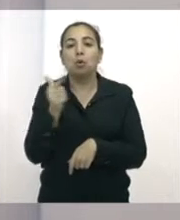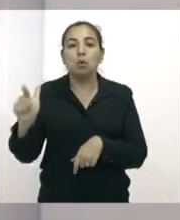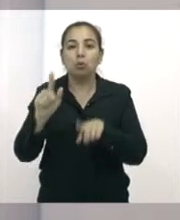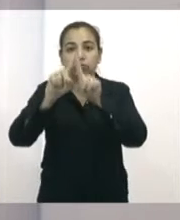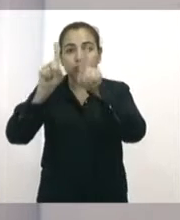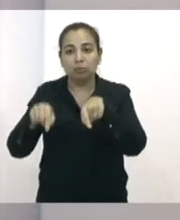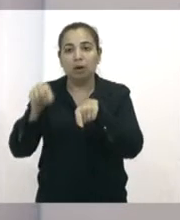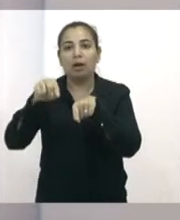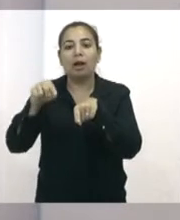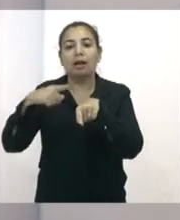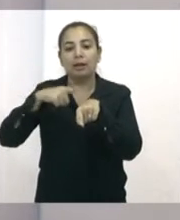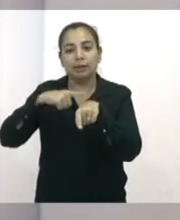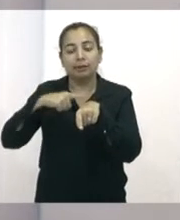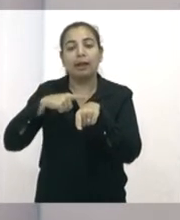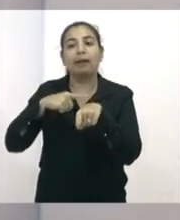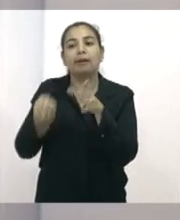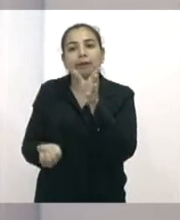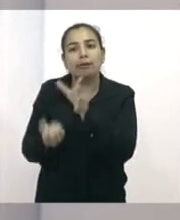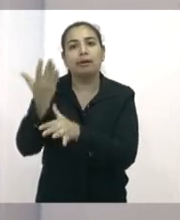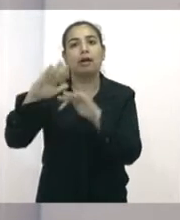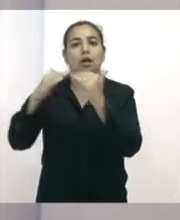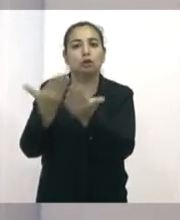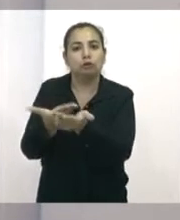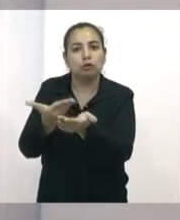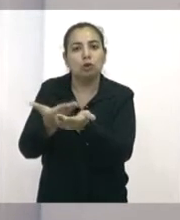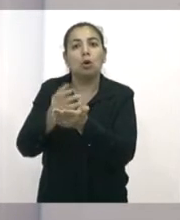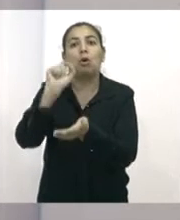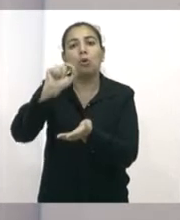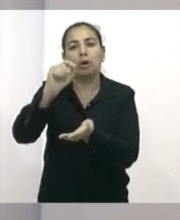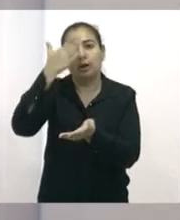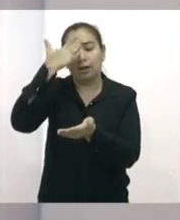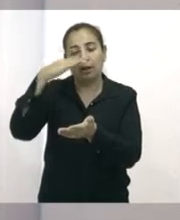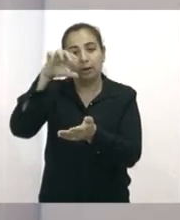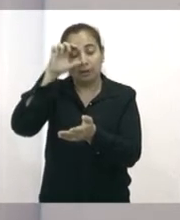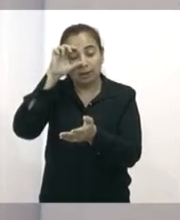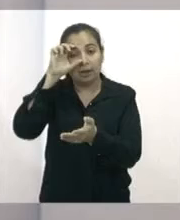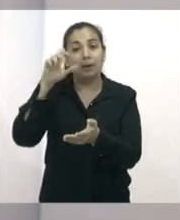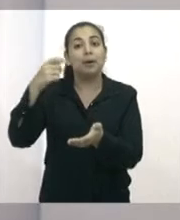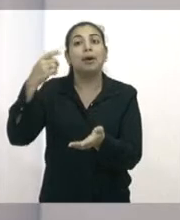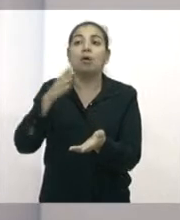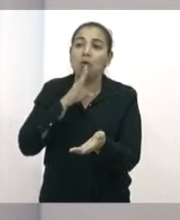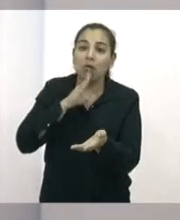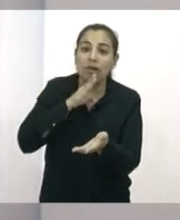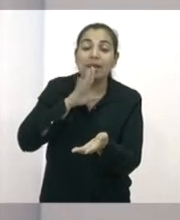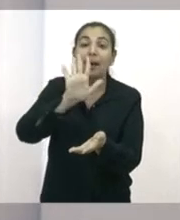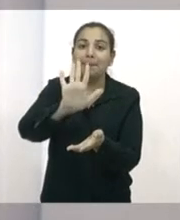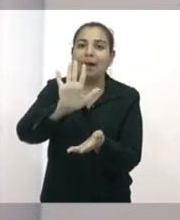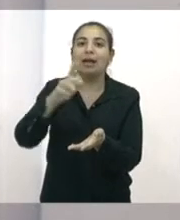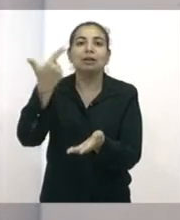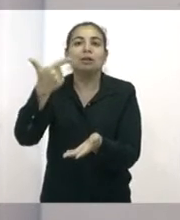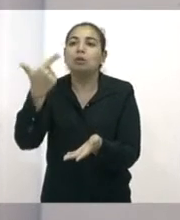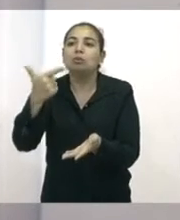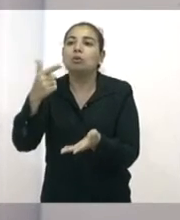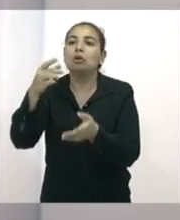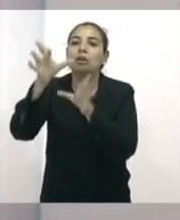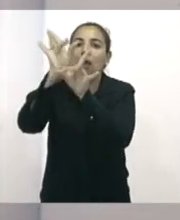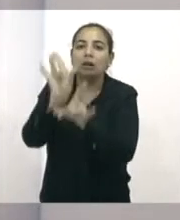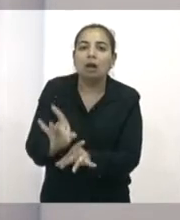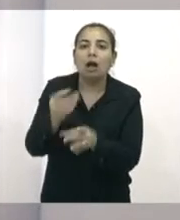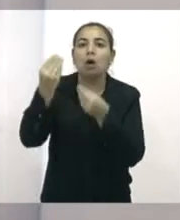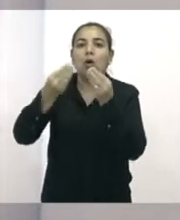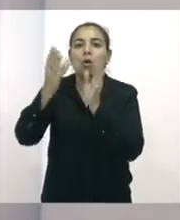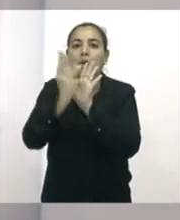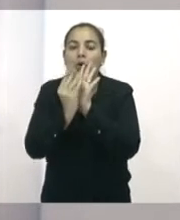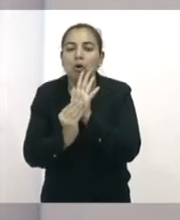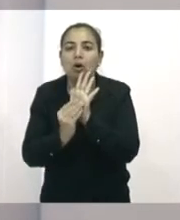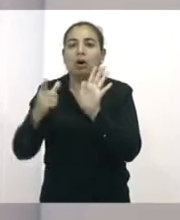o programa Lei Maria da Penha nas escolas, porque muitas pessoas conhecem a Lei Maria da Penha, mas não sabem o seu conteúdo, não sabem que tem as